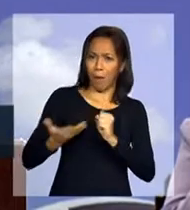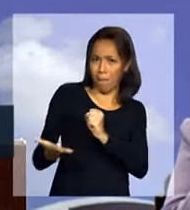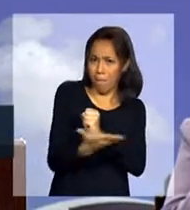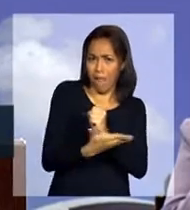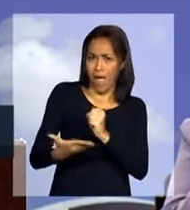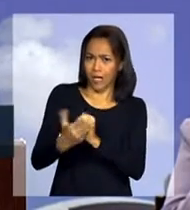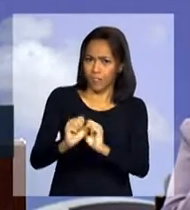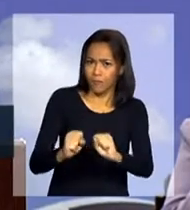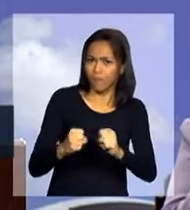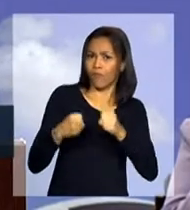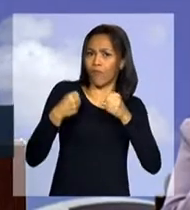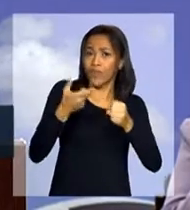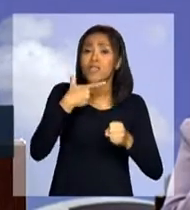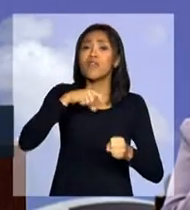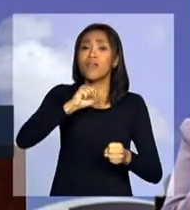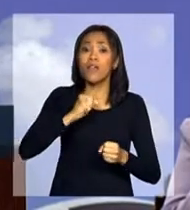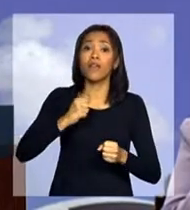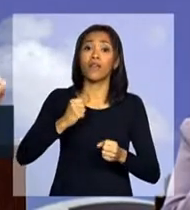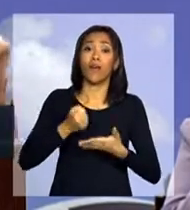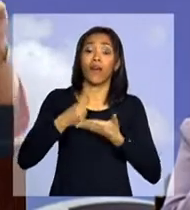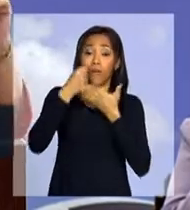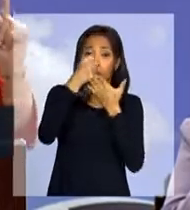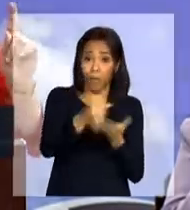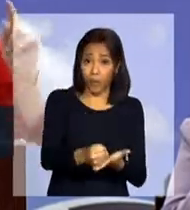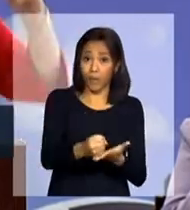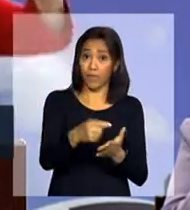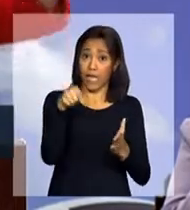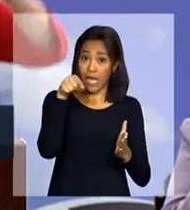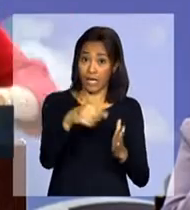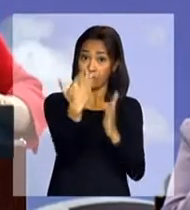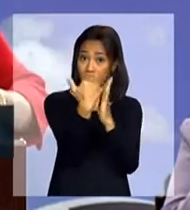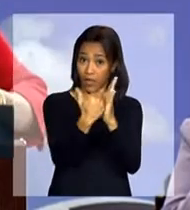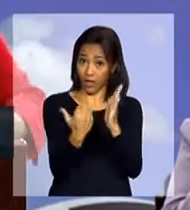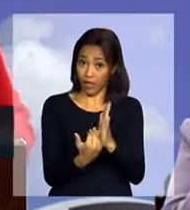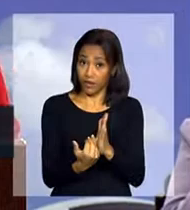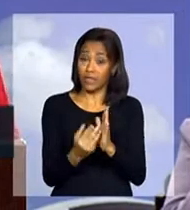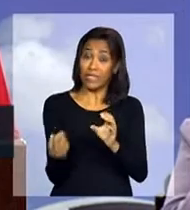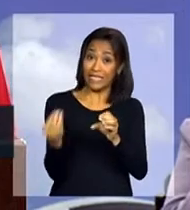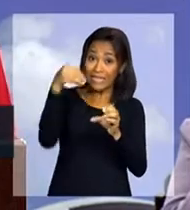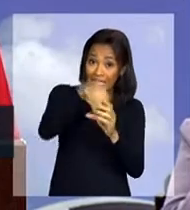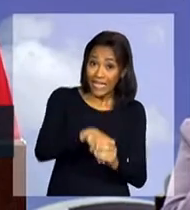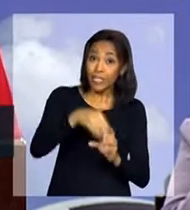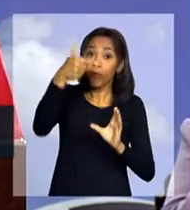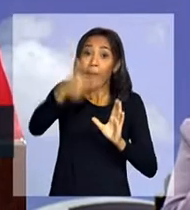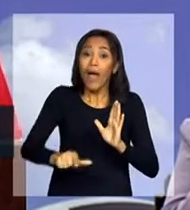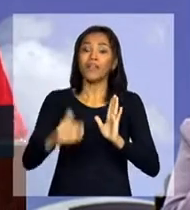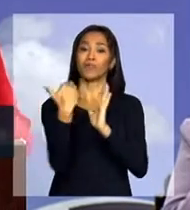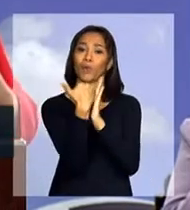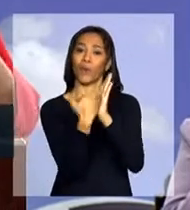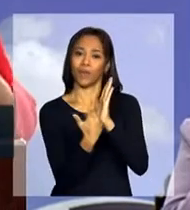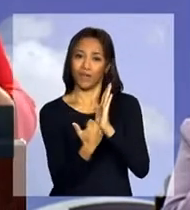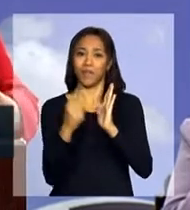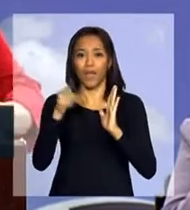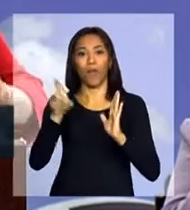Quem sustenta o programa Brasil sem miséria e dentro dele o Bolsa Família?